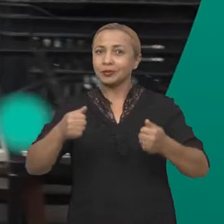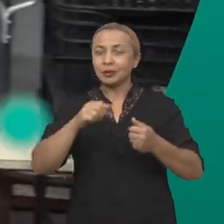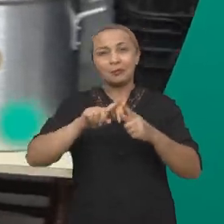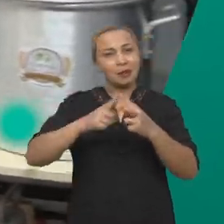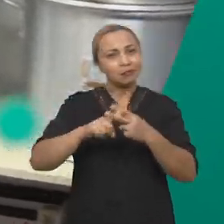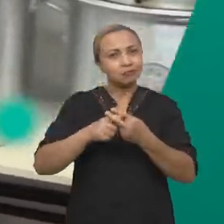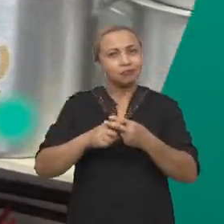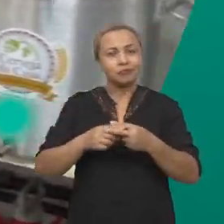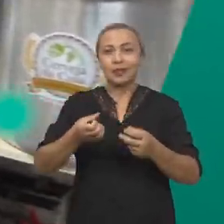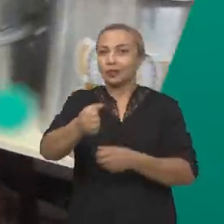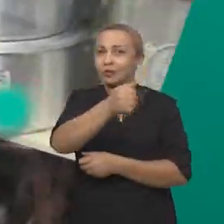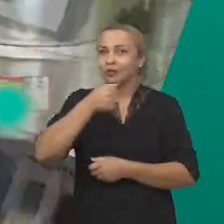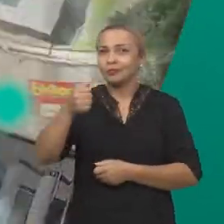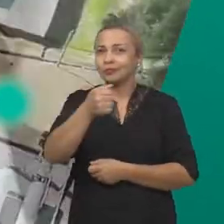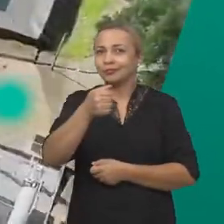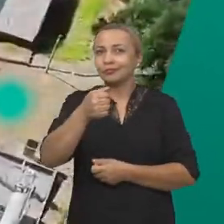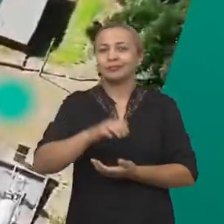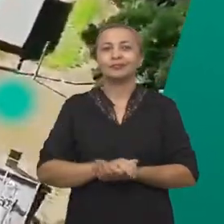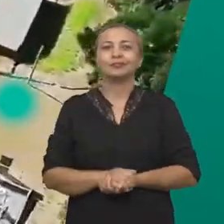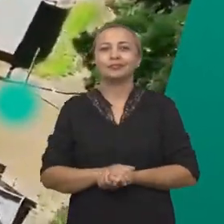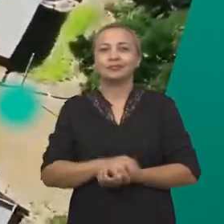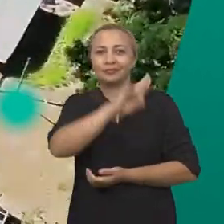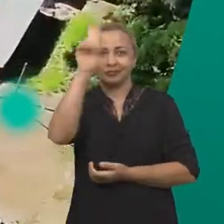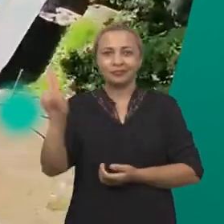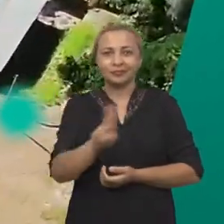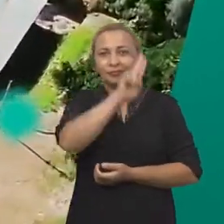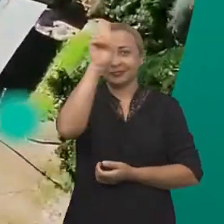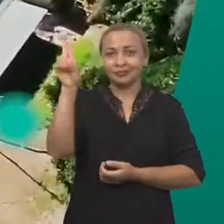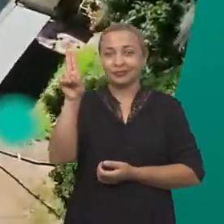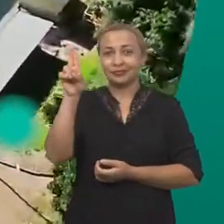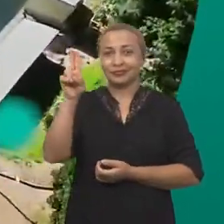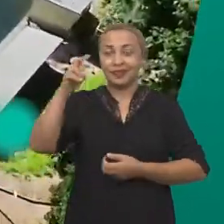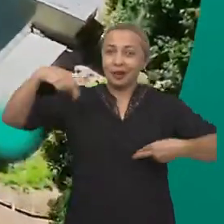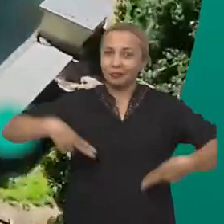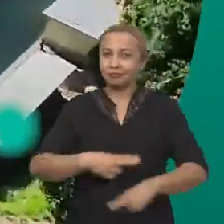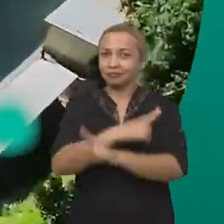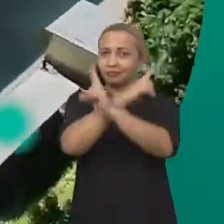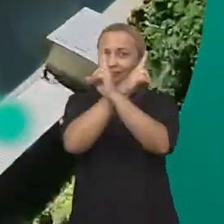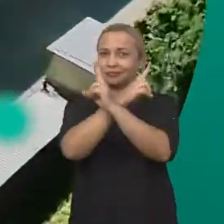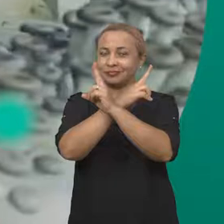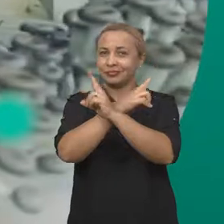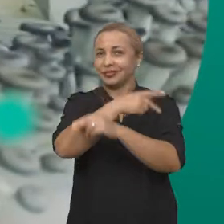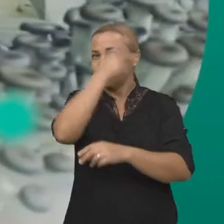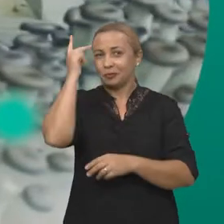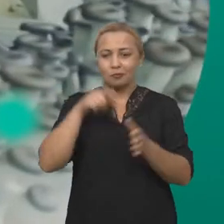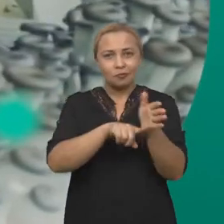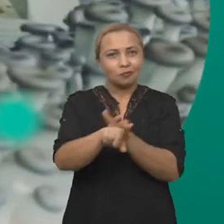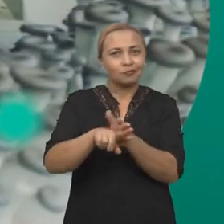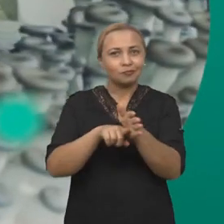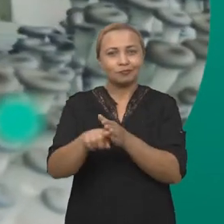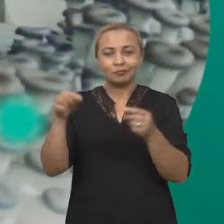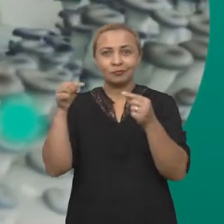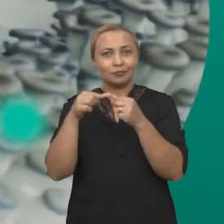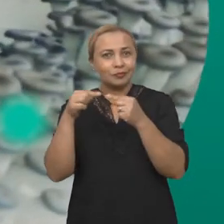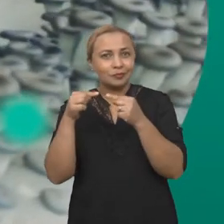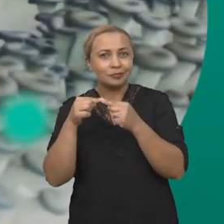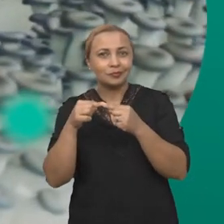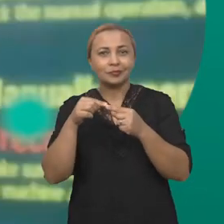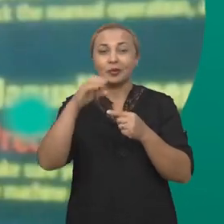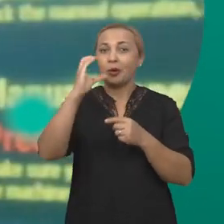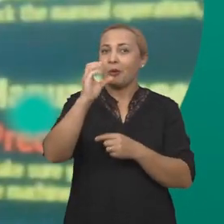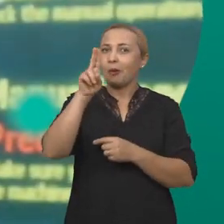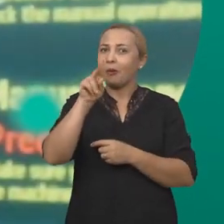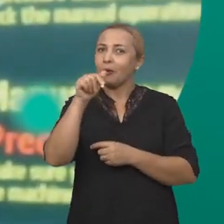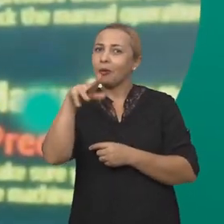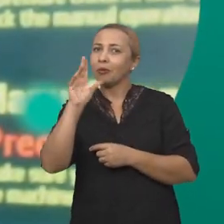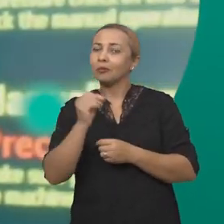para a produção de cerveja artesanal. E na Universidade Estadual do Sudoeste da Bahia, os pesquisadores investem